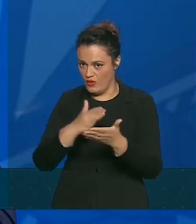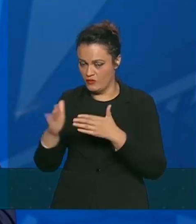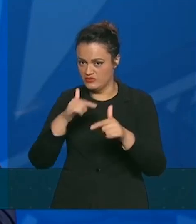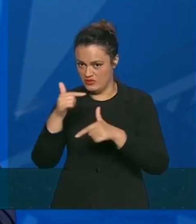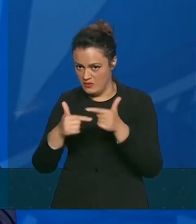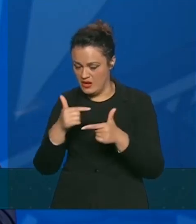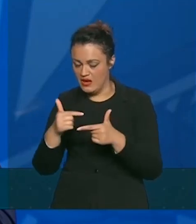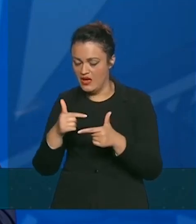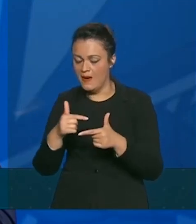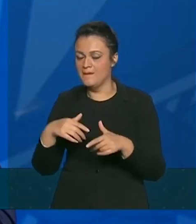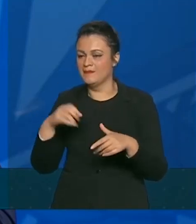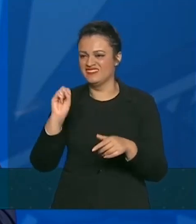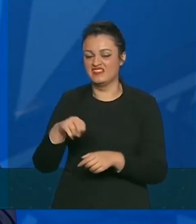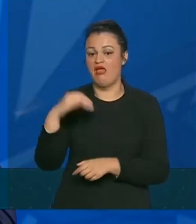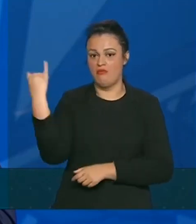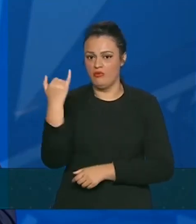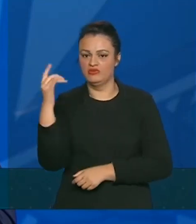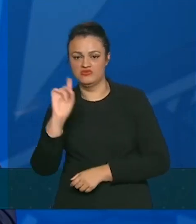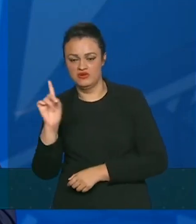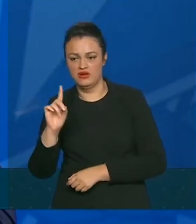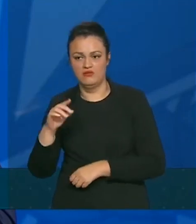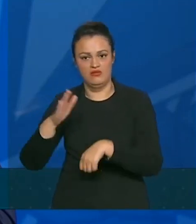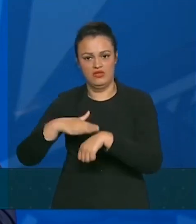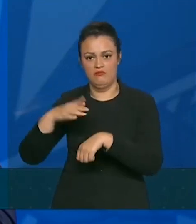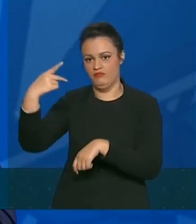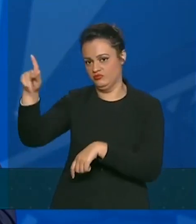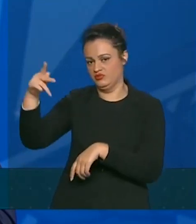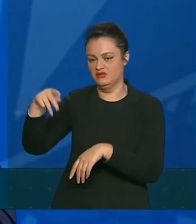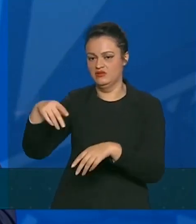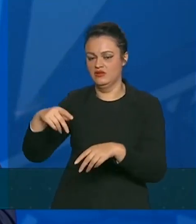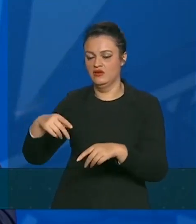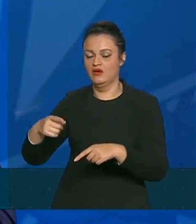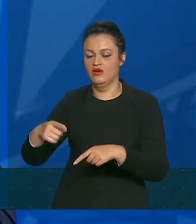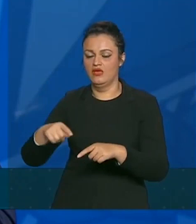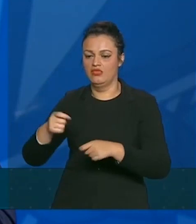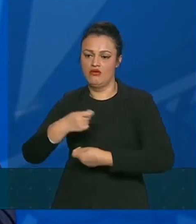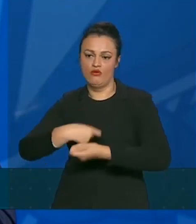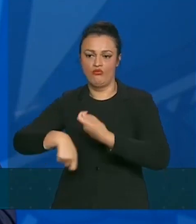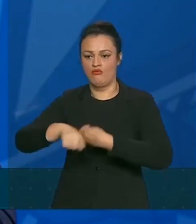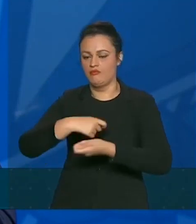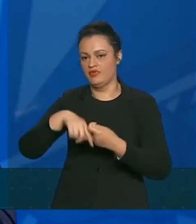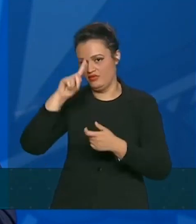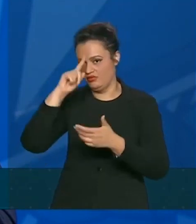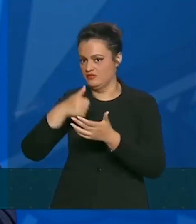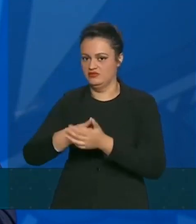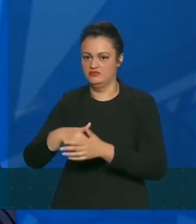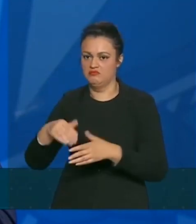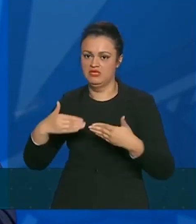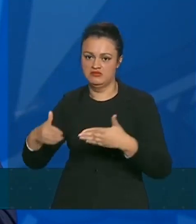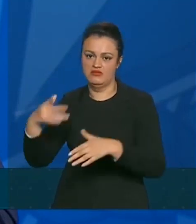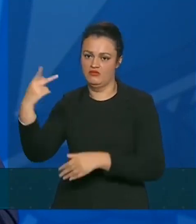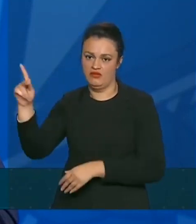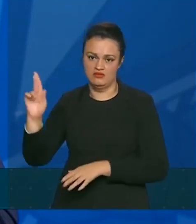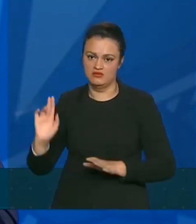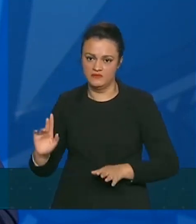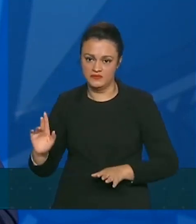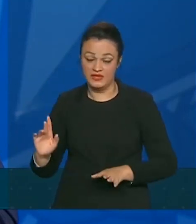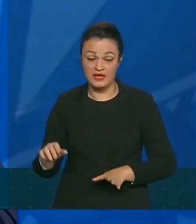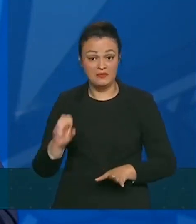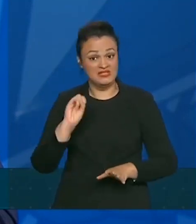Mas a decisão de ser essencial ou não é mais uma decisão da economia mesmo. Se isso for o caso, a gente